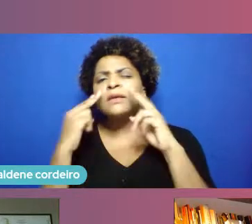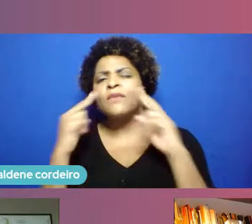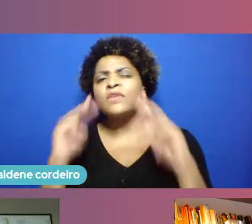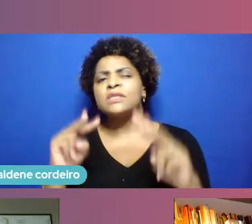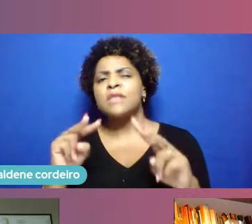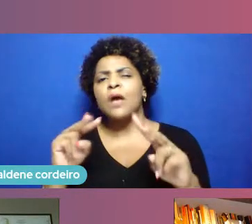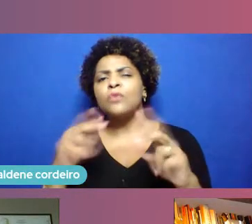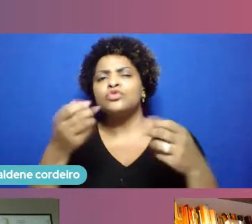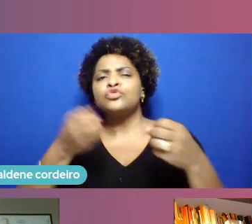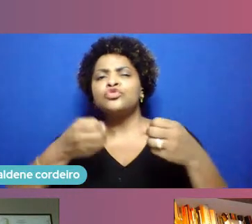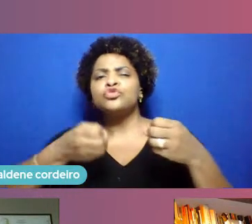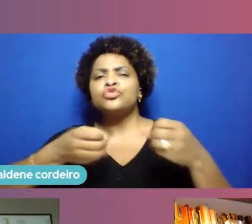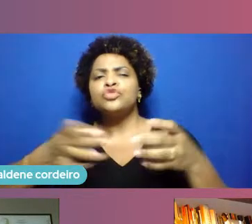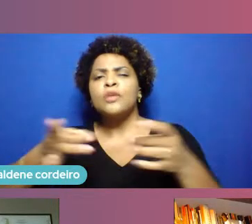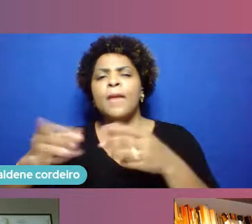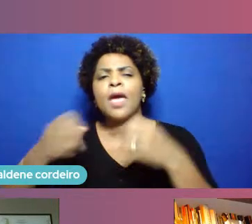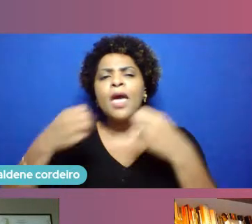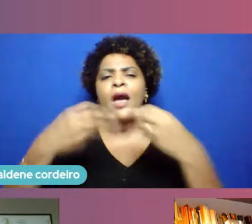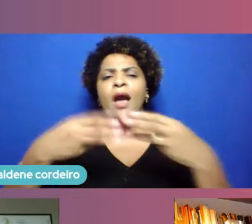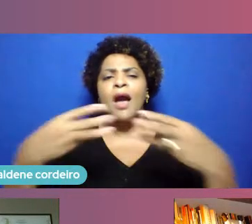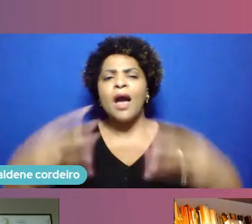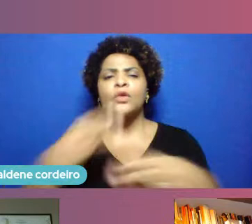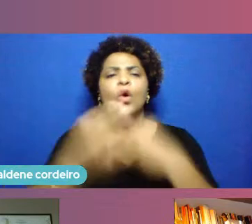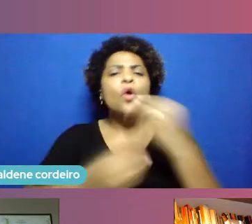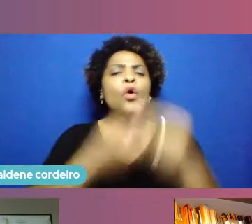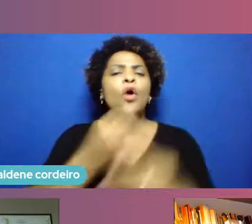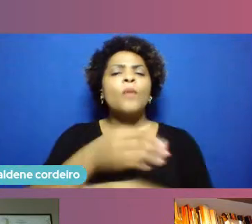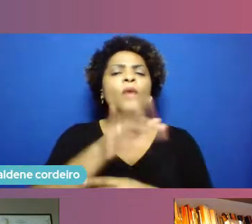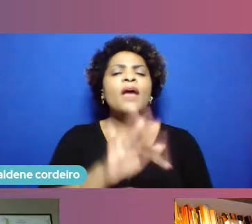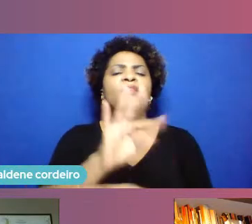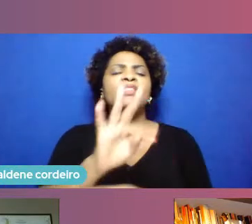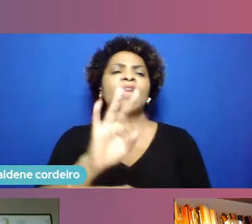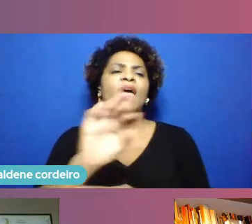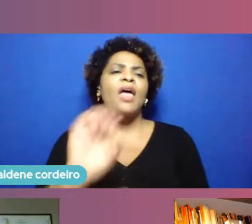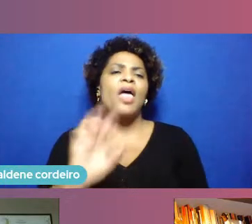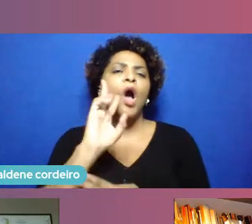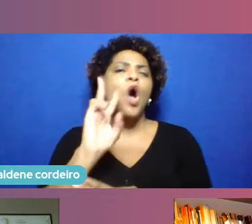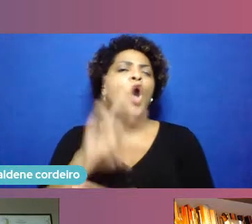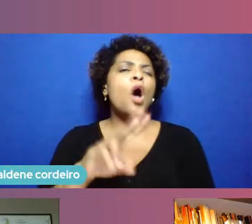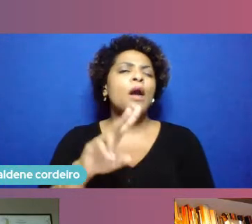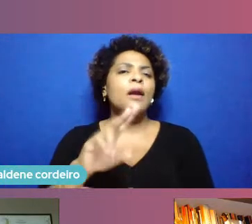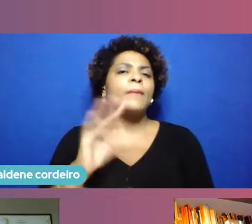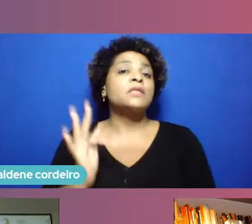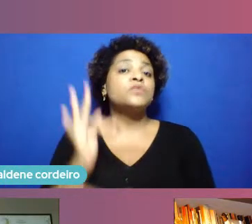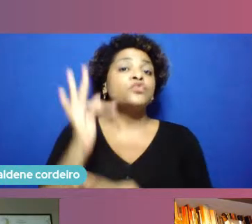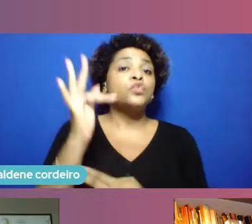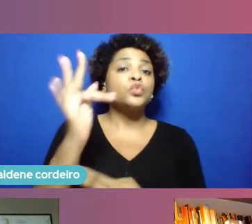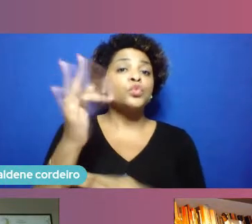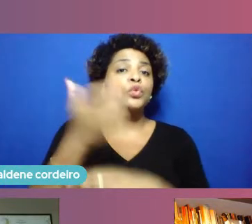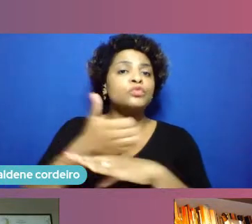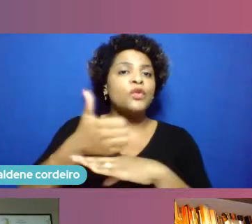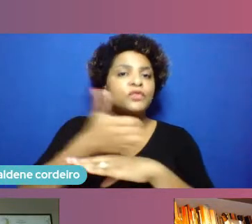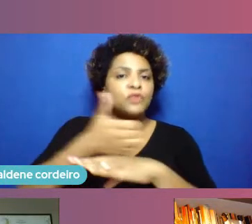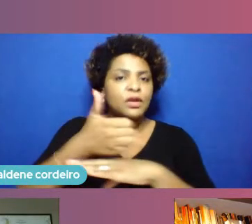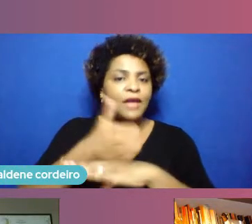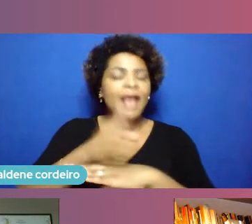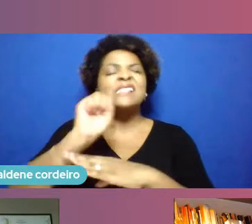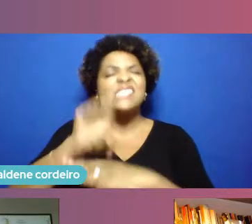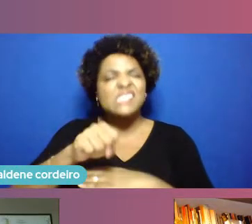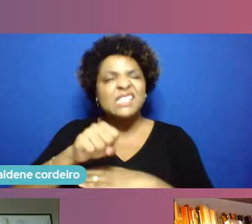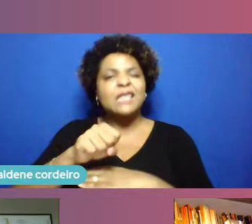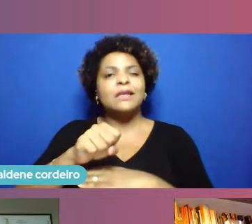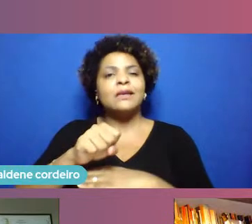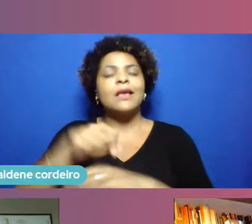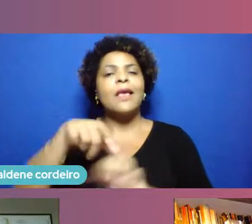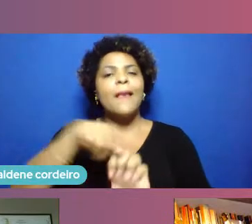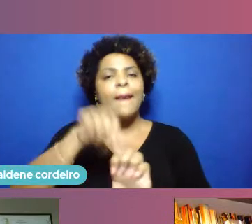a preparação desses profissionais que podem vir a ser empreendedores e a maioria serão entendendo a tecnologia